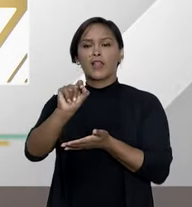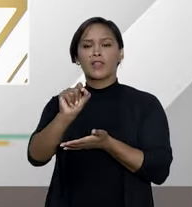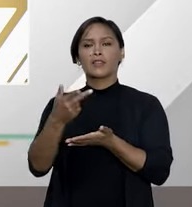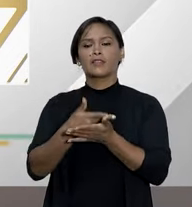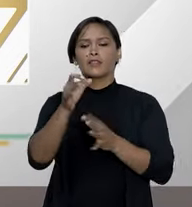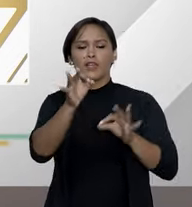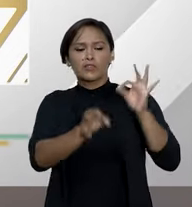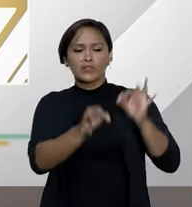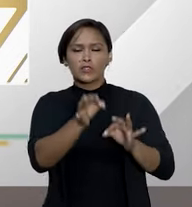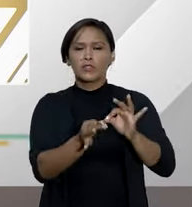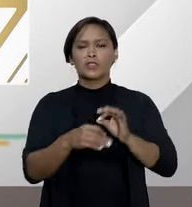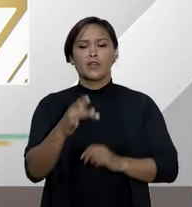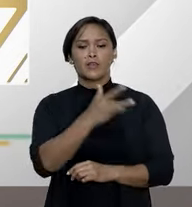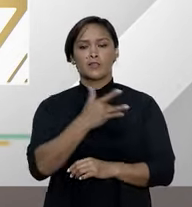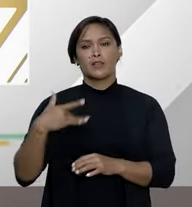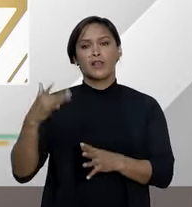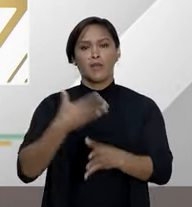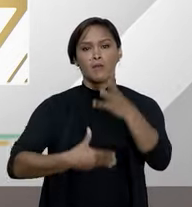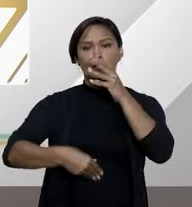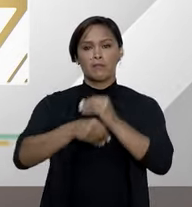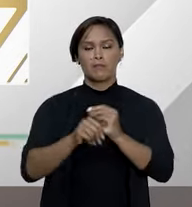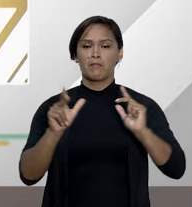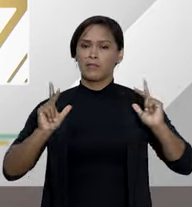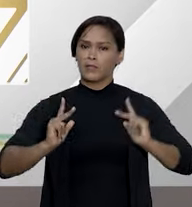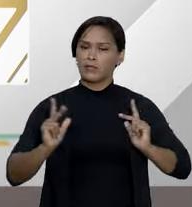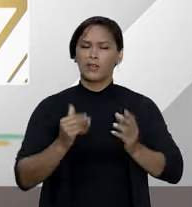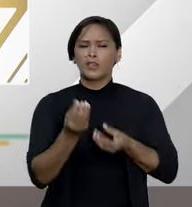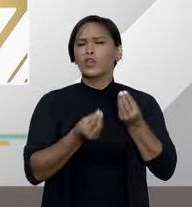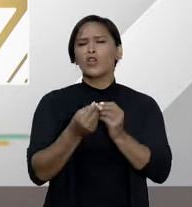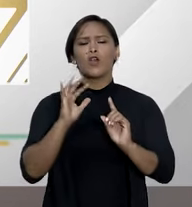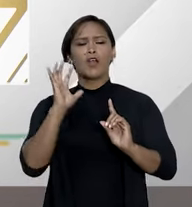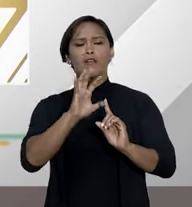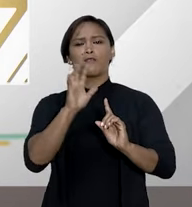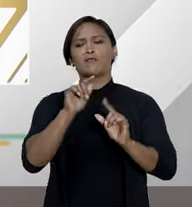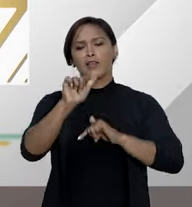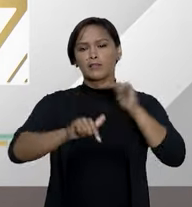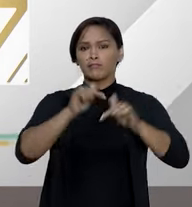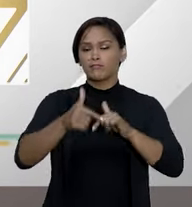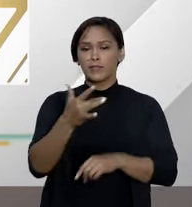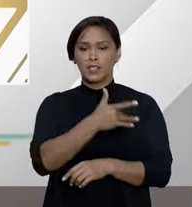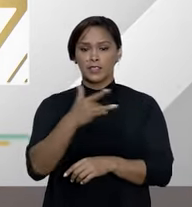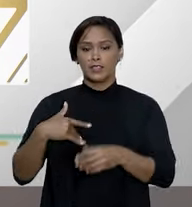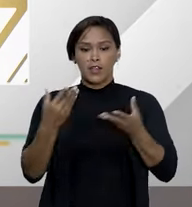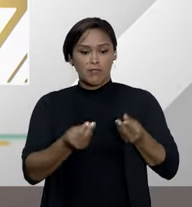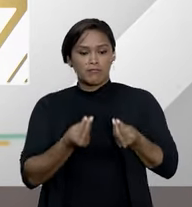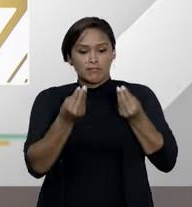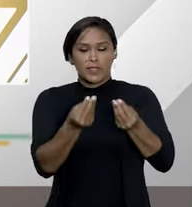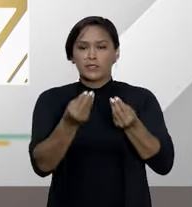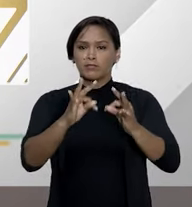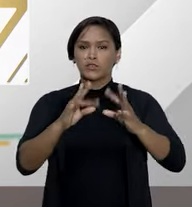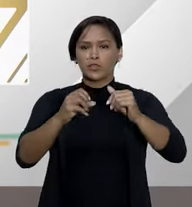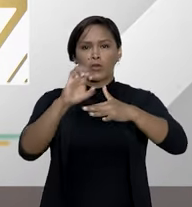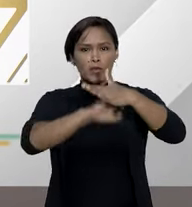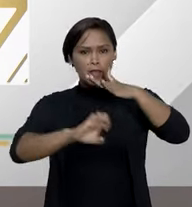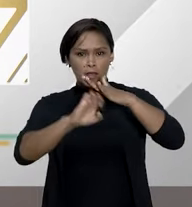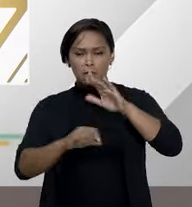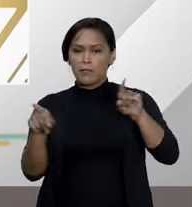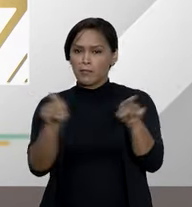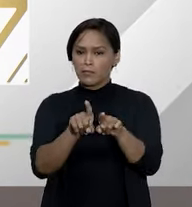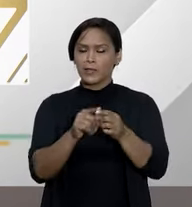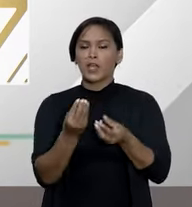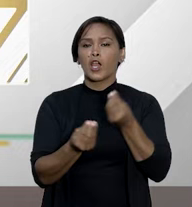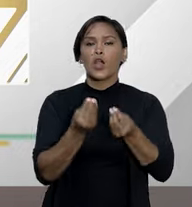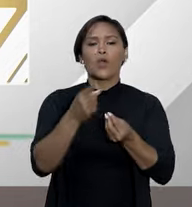da judicialização da saúde suplementar. Como isso afeta os serviços de saúde oferecidos pelas operadoras e